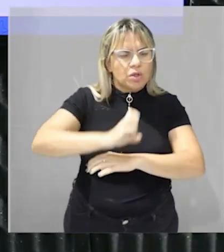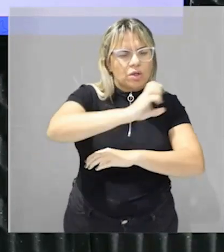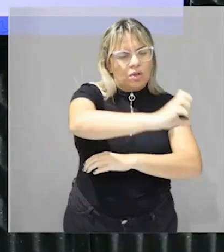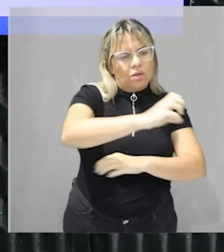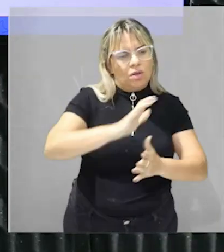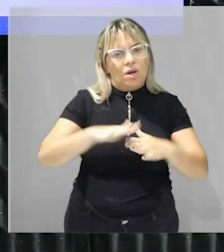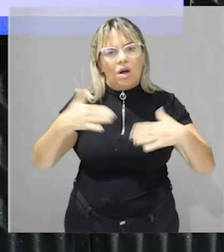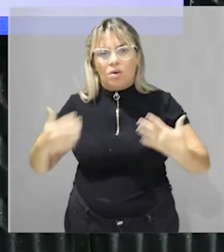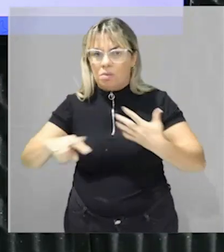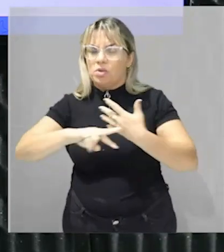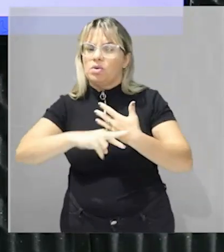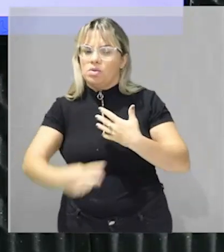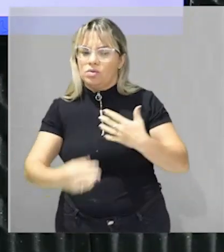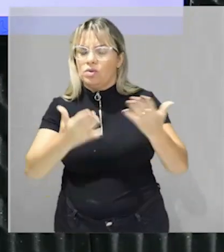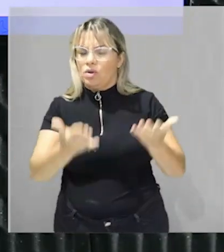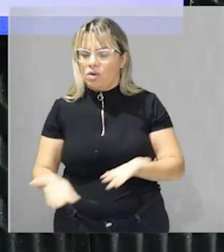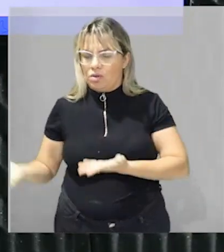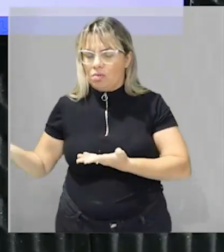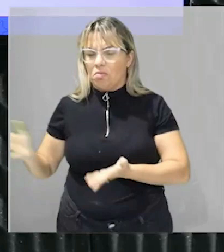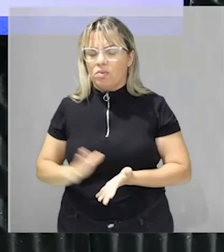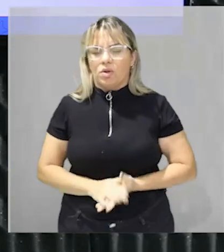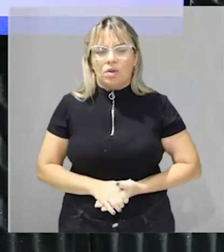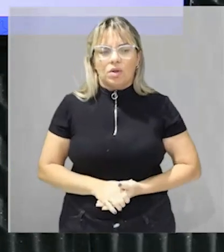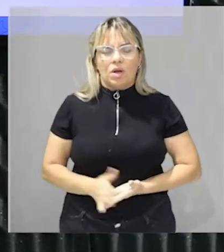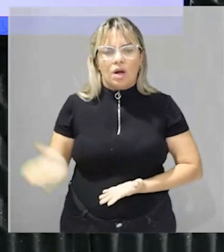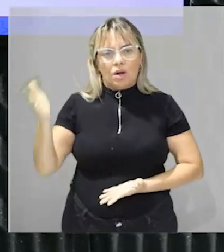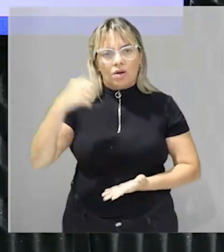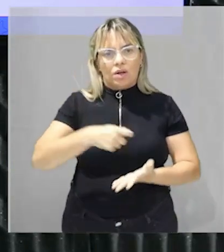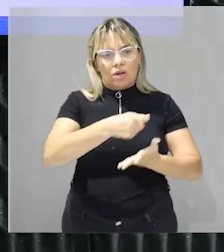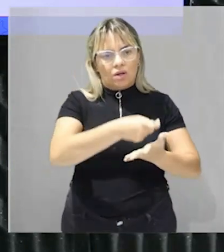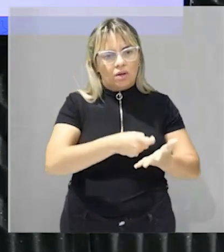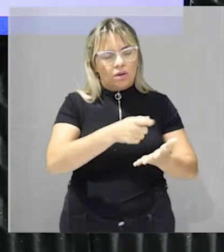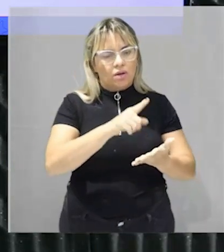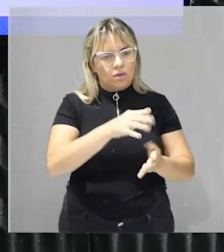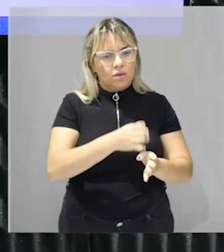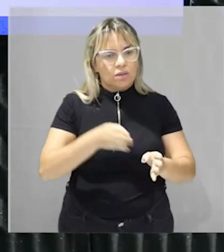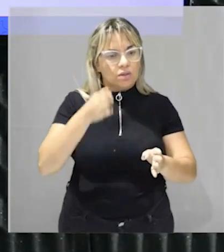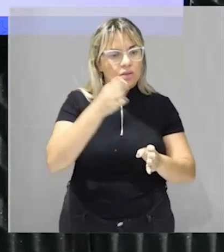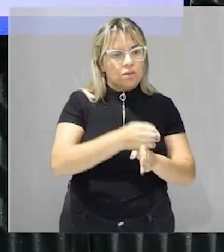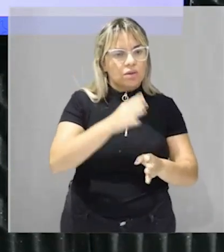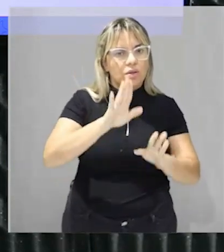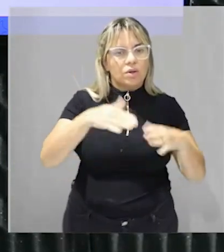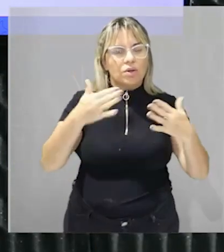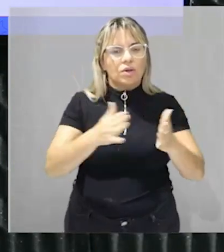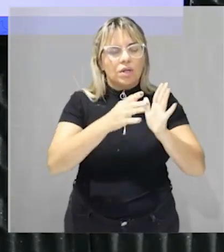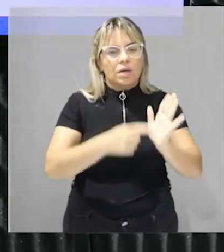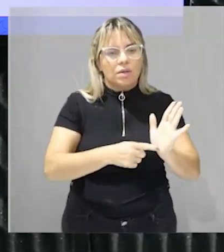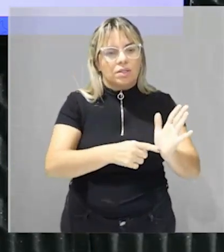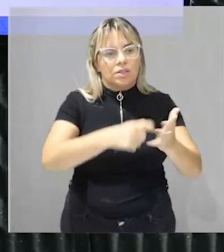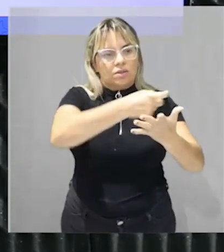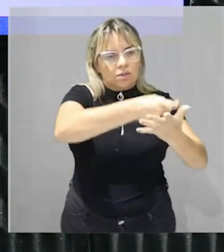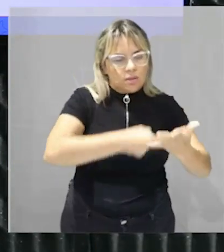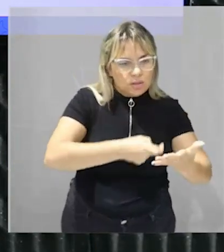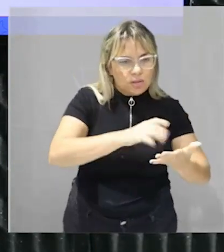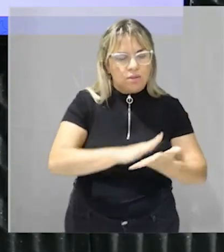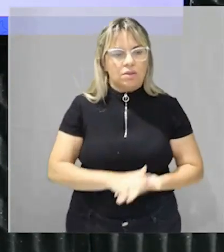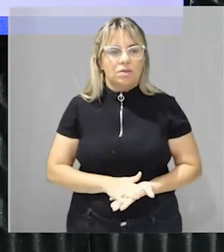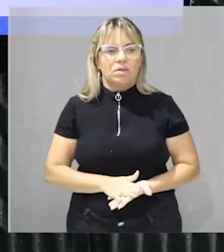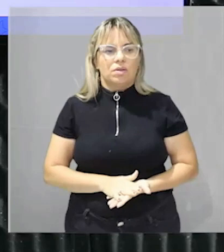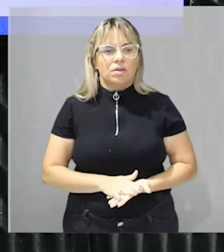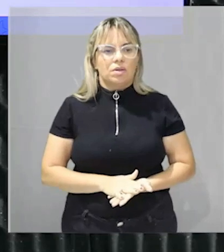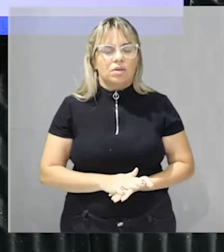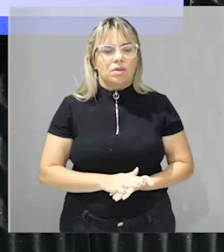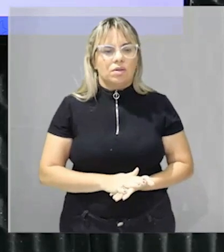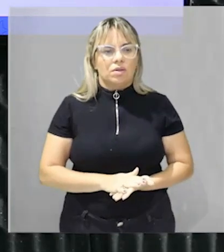desse processo beleza? e é uma dessas alternativas bora pro texto bora identificar o que o texto nos fala olha lá com calma